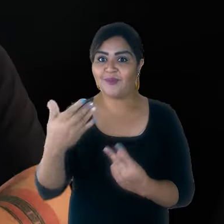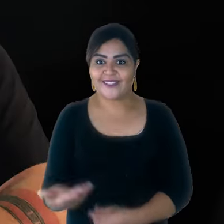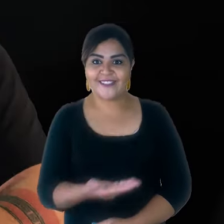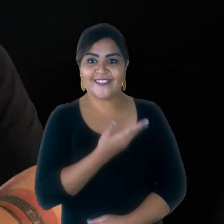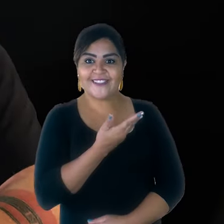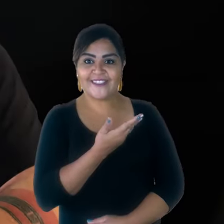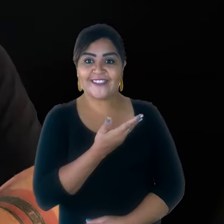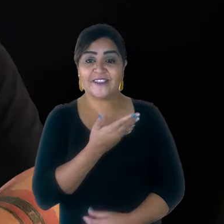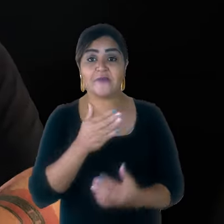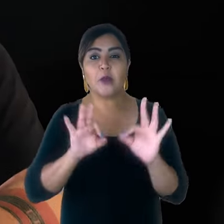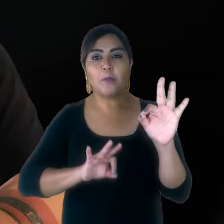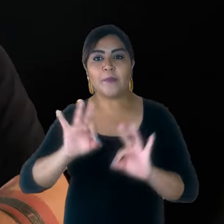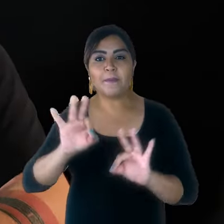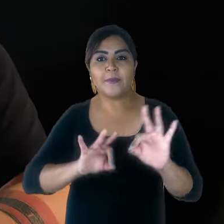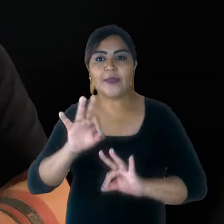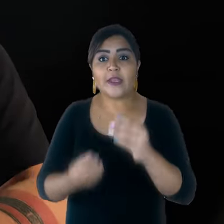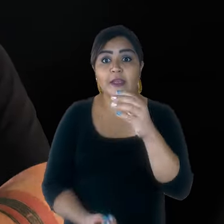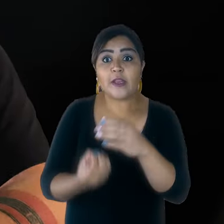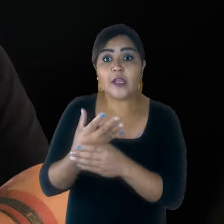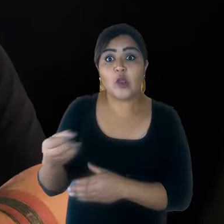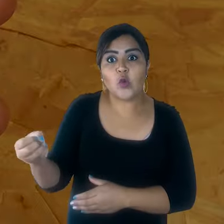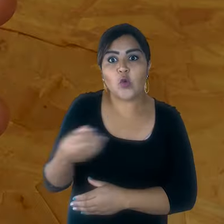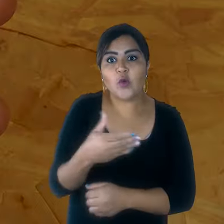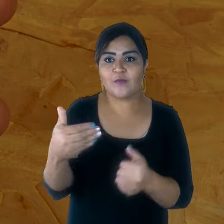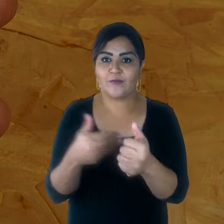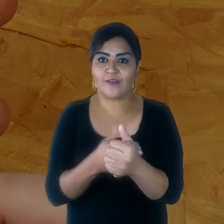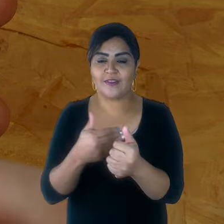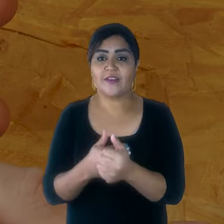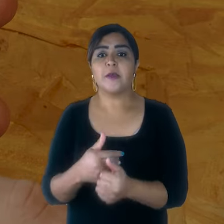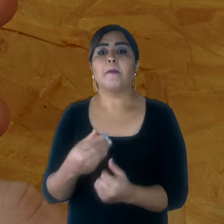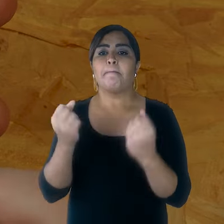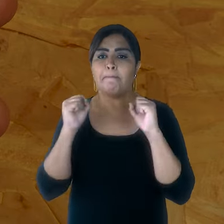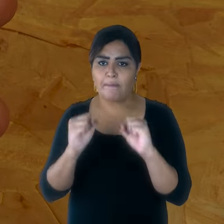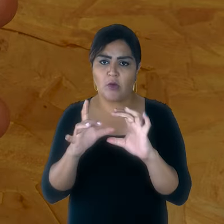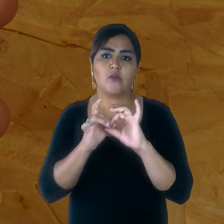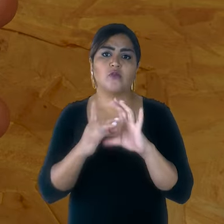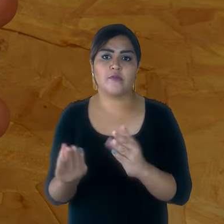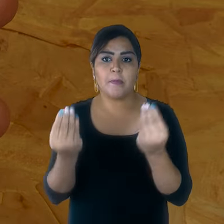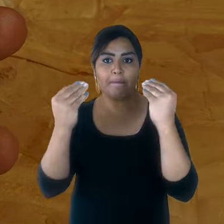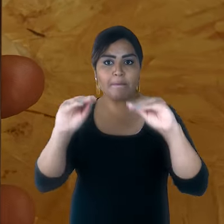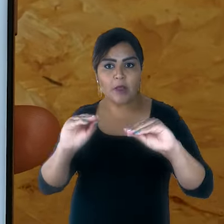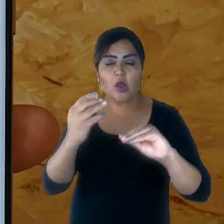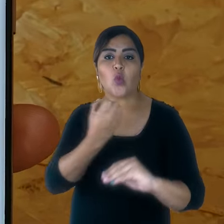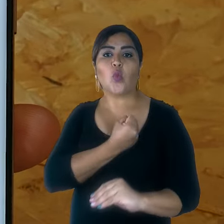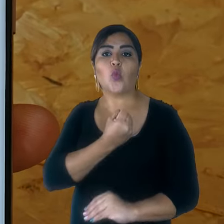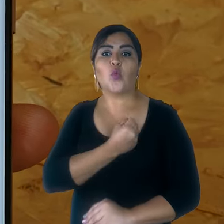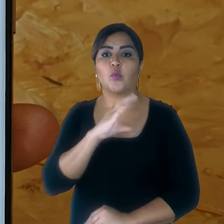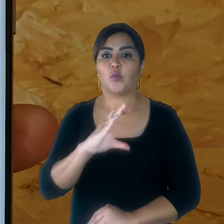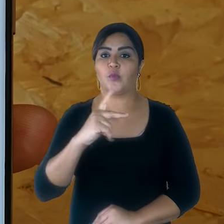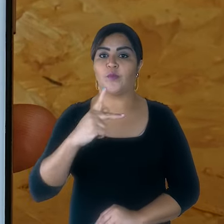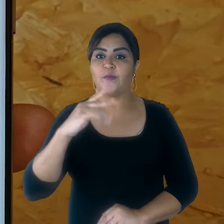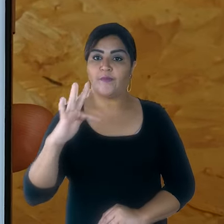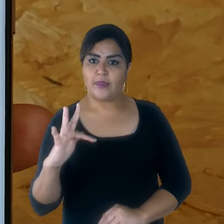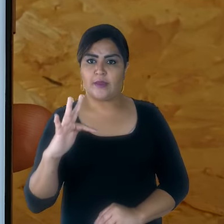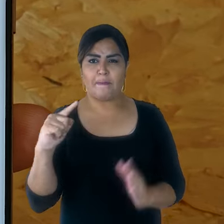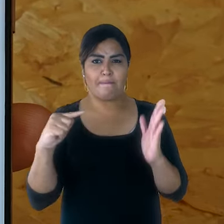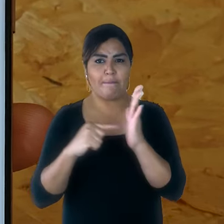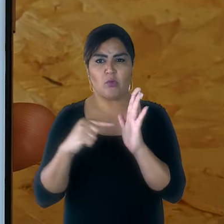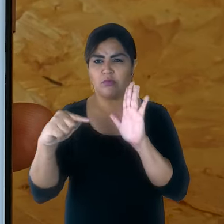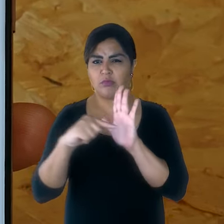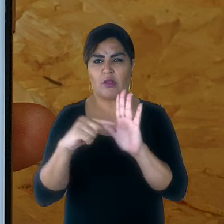Apenas os números, sem ponto e traços. Depois toque em Continuar. Apareceu a seguinte mensagem.